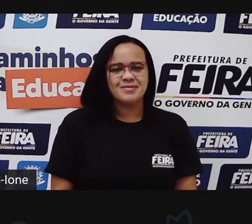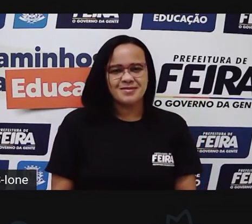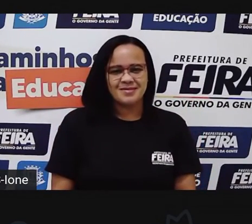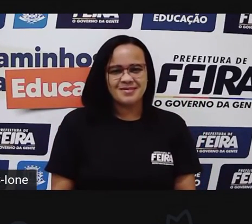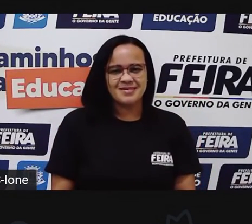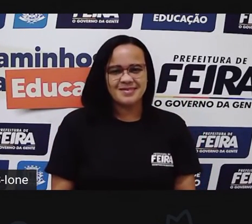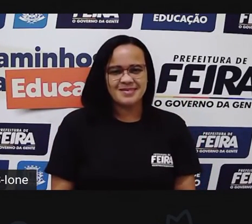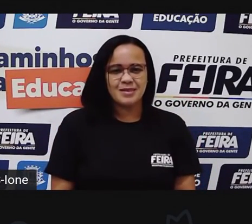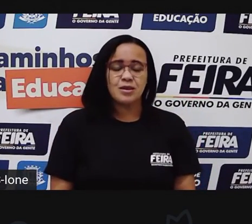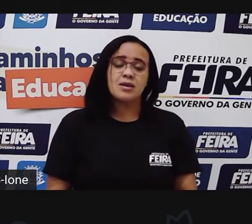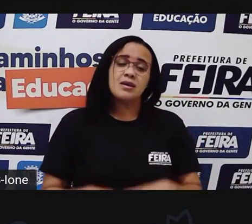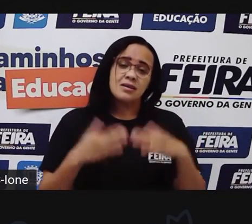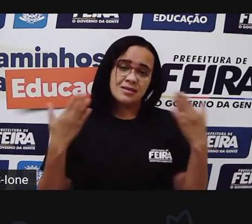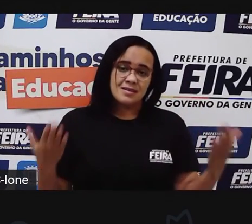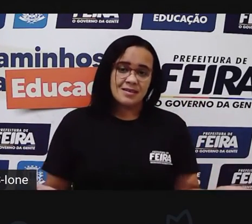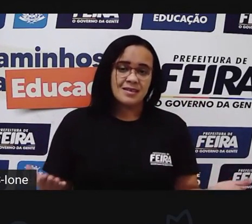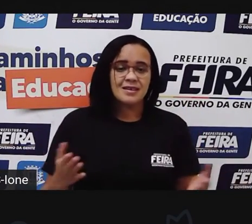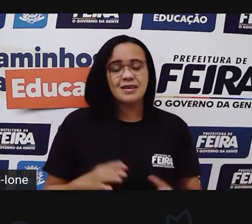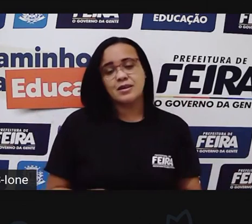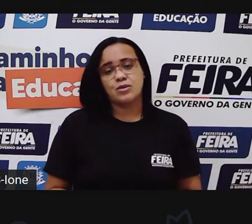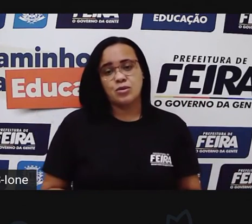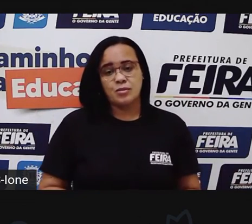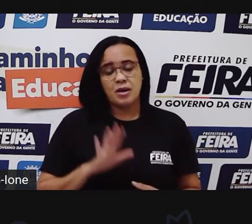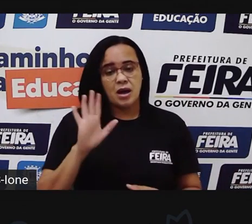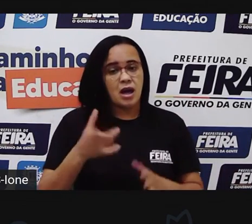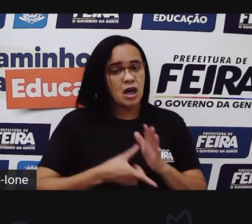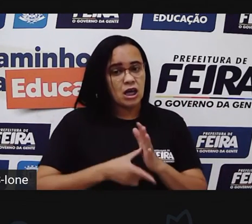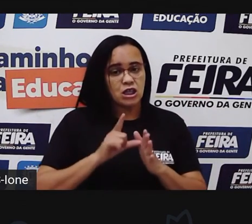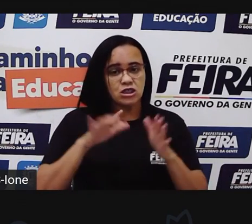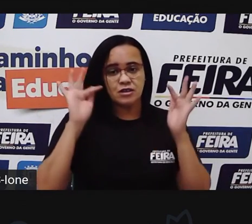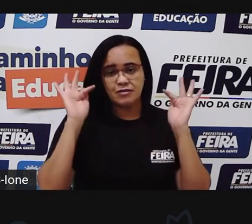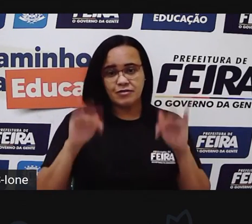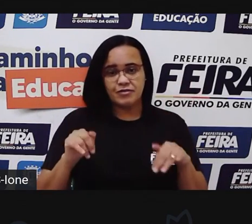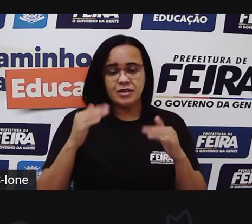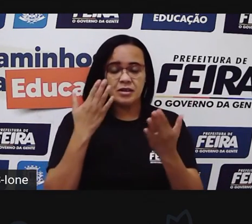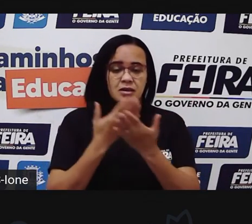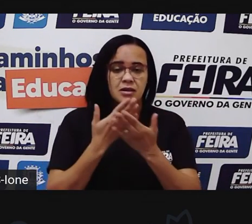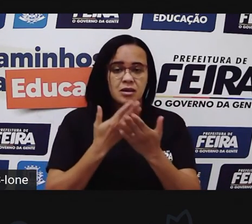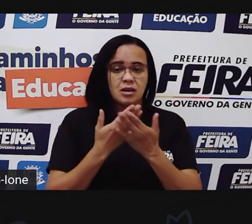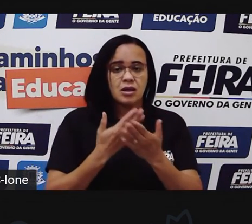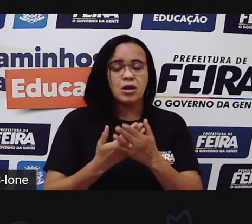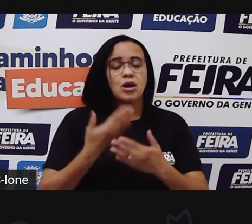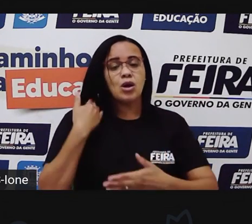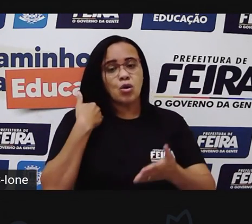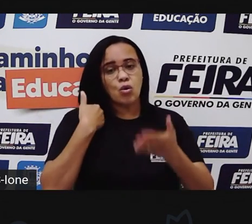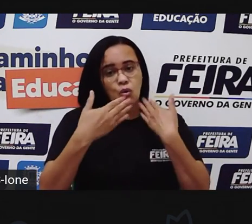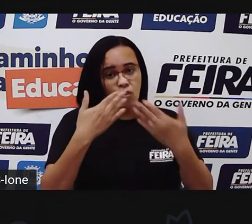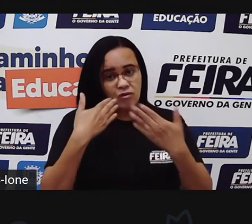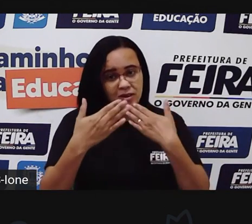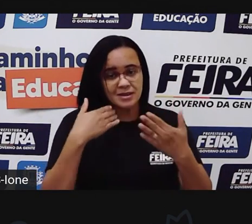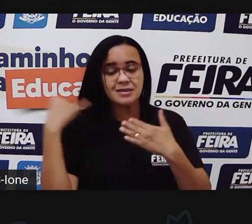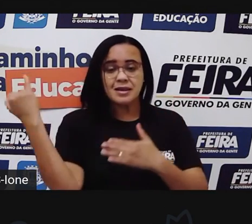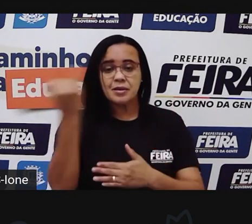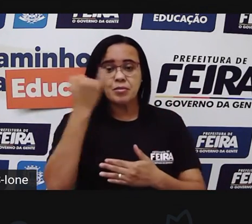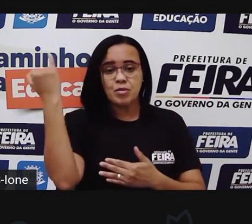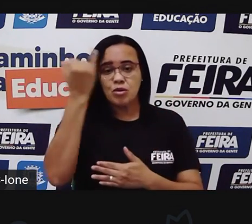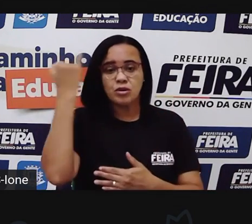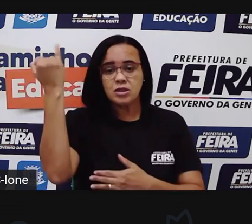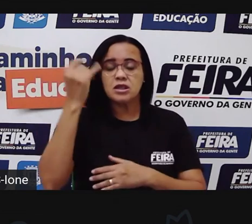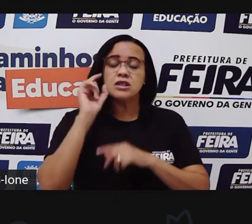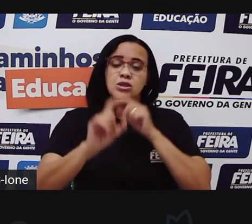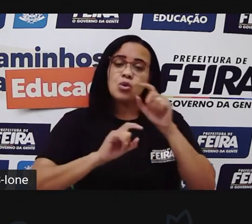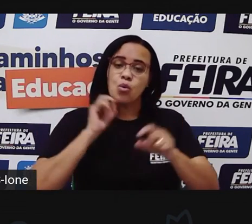Então é isso, gente. Antes da gente encerrar a aula, a Pró queria conversar com vocês mais uma vez sobre a importância da gente valorizar